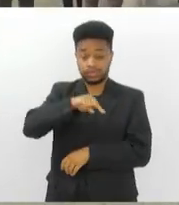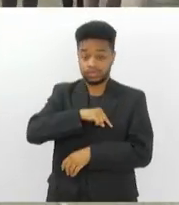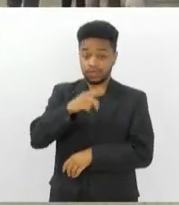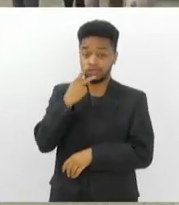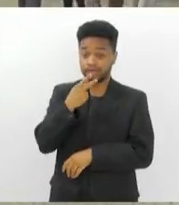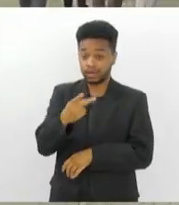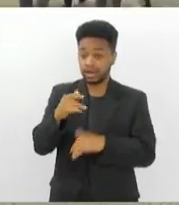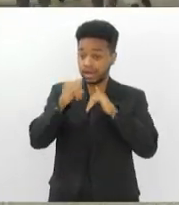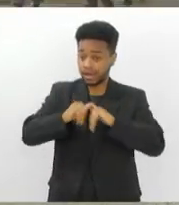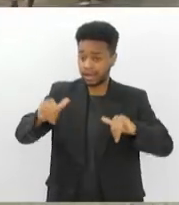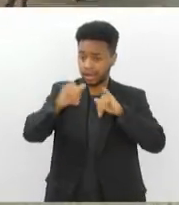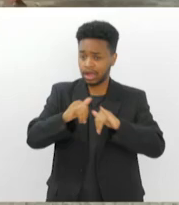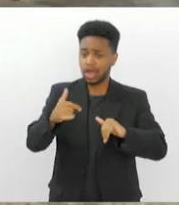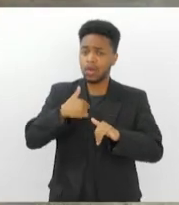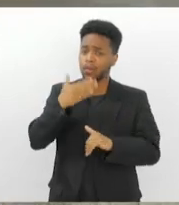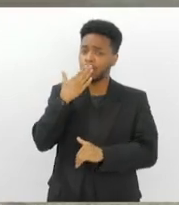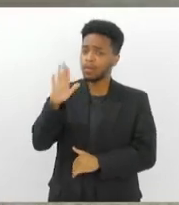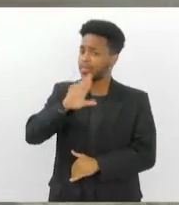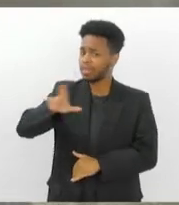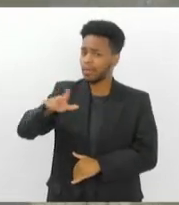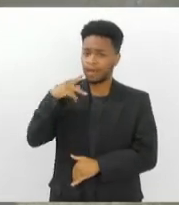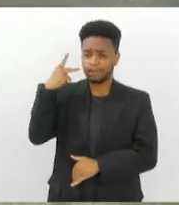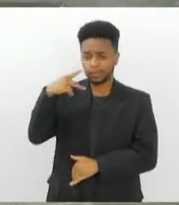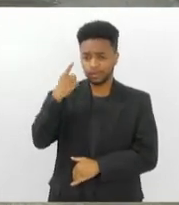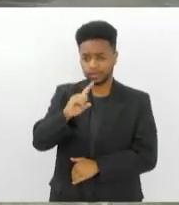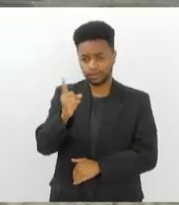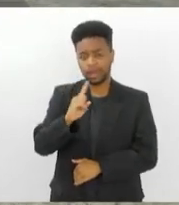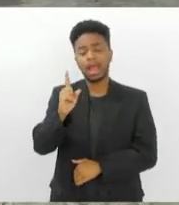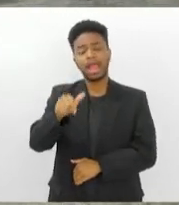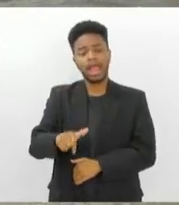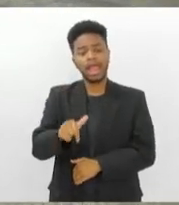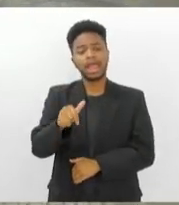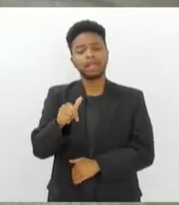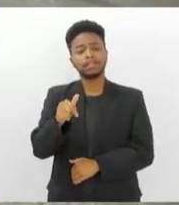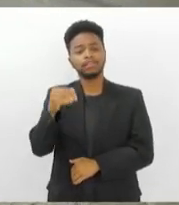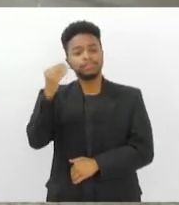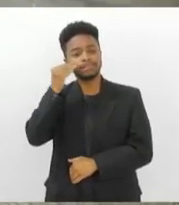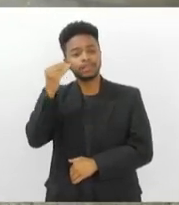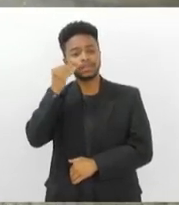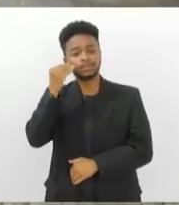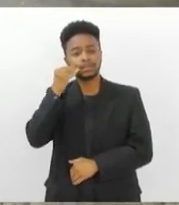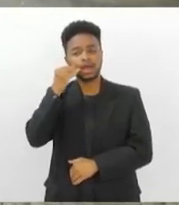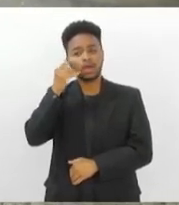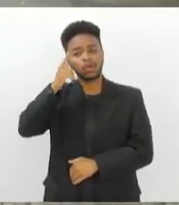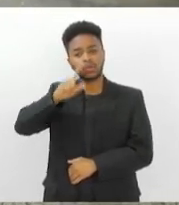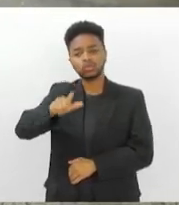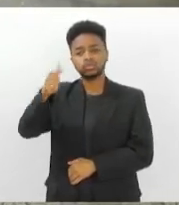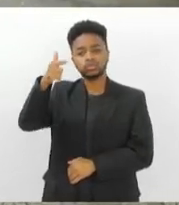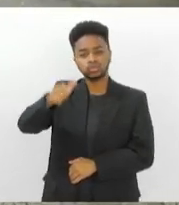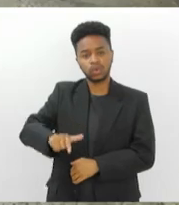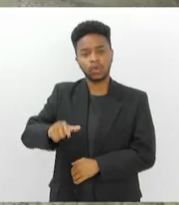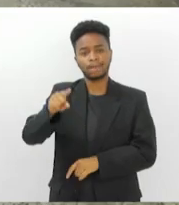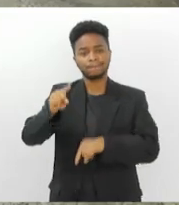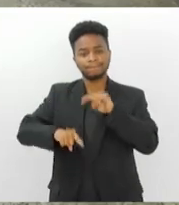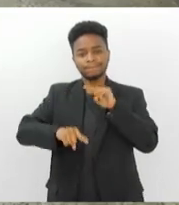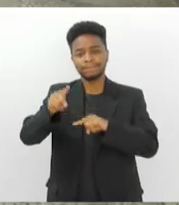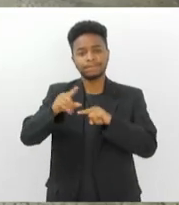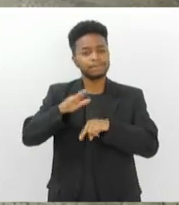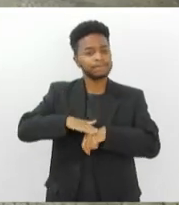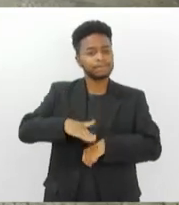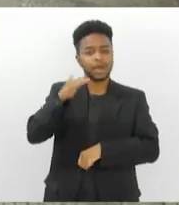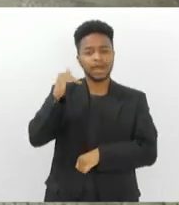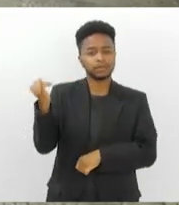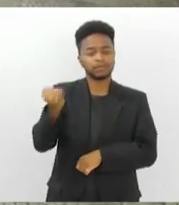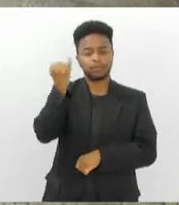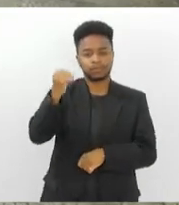campanha. juro que não é campanha política. É uma campanha que a gente tem para tentar resgatar uma das peças mais icônicas